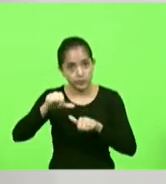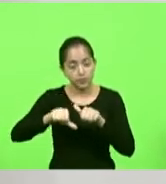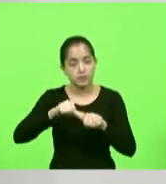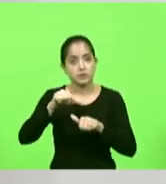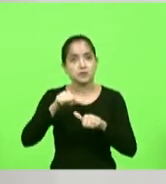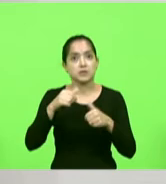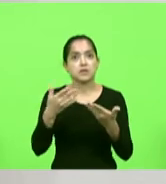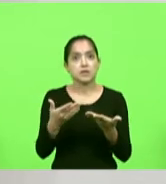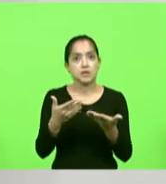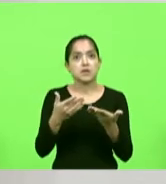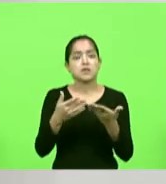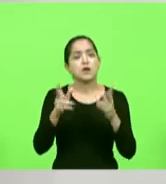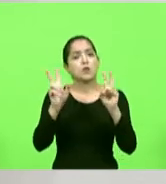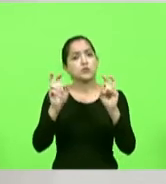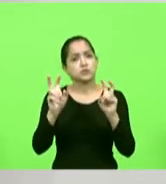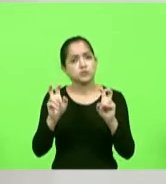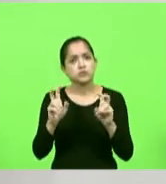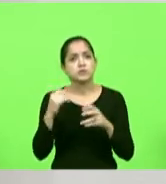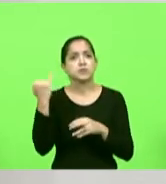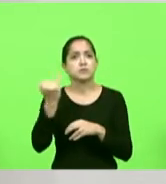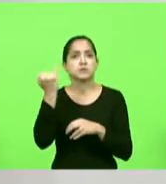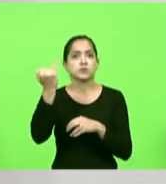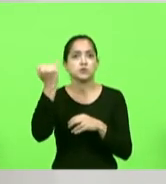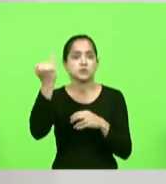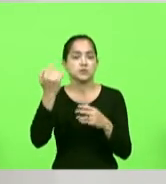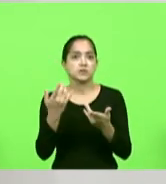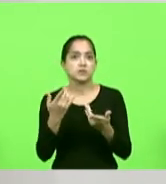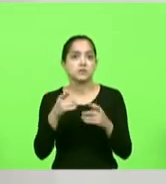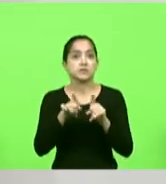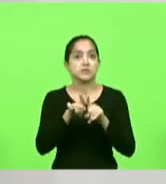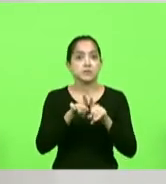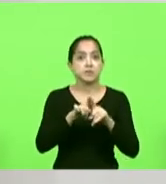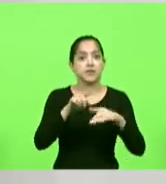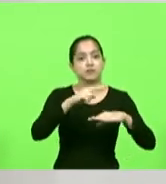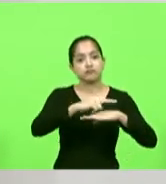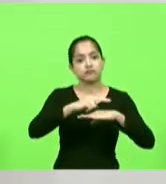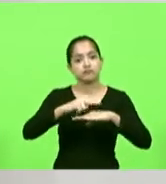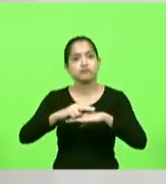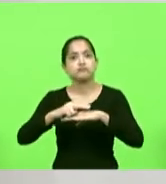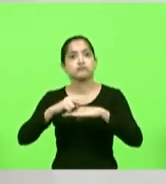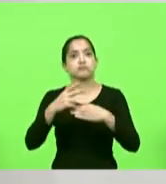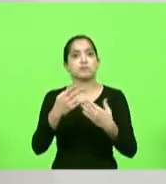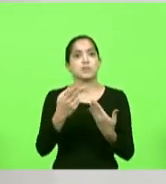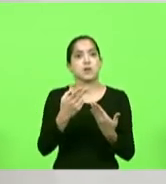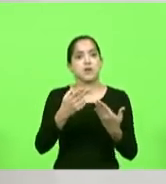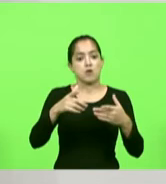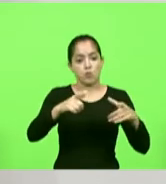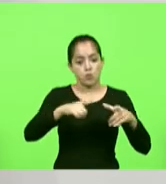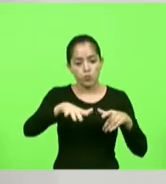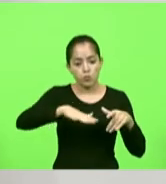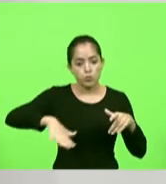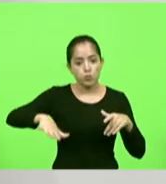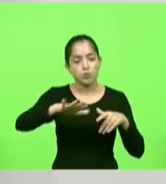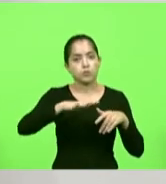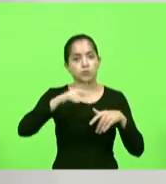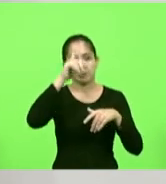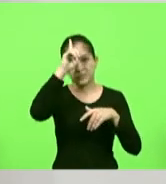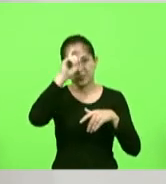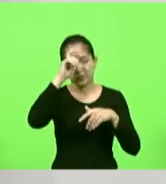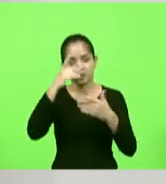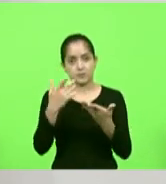gostaria de colocar outros pontos importantes como a nova ala do hospital Tereza Ramos que nós precisamos e está na reta final